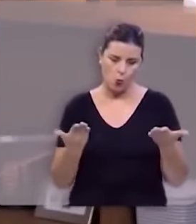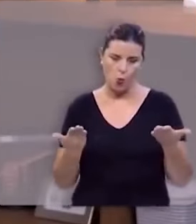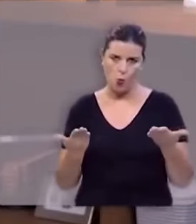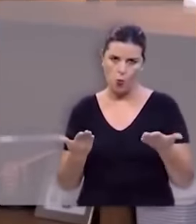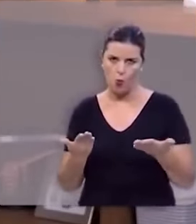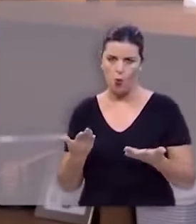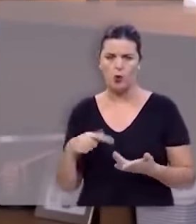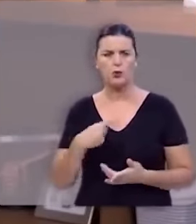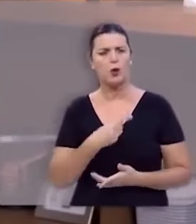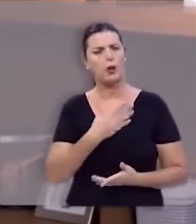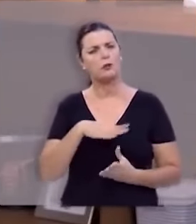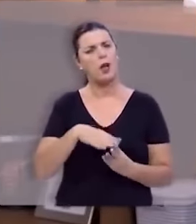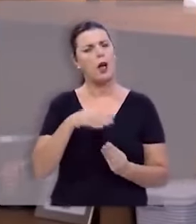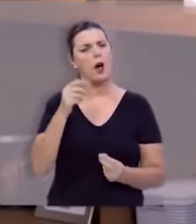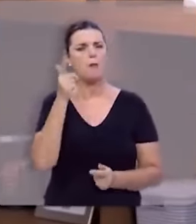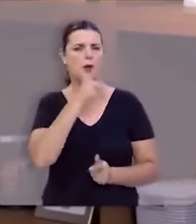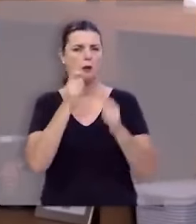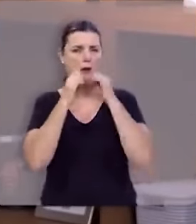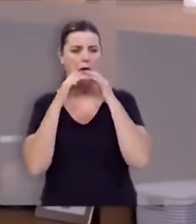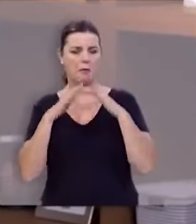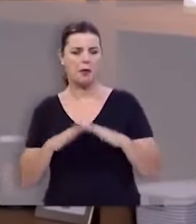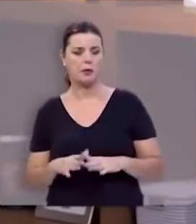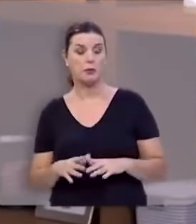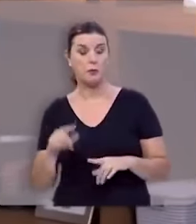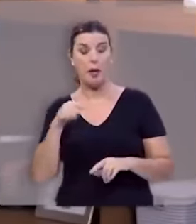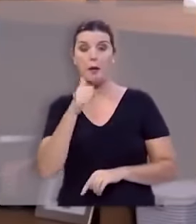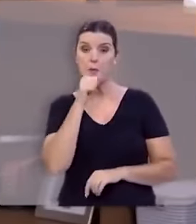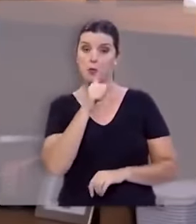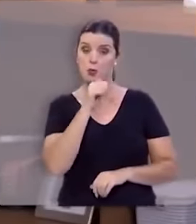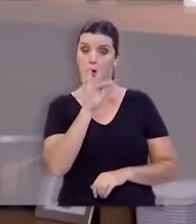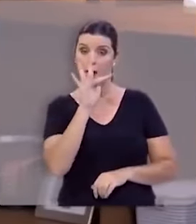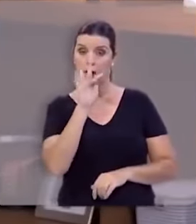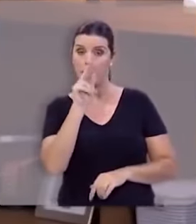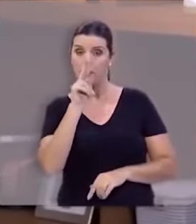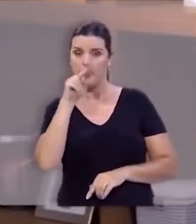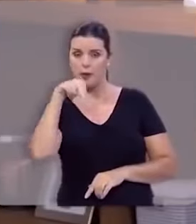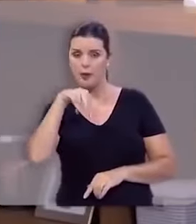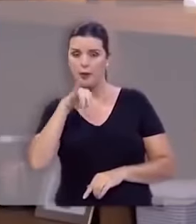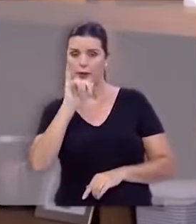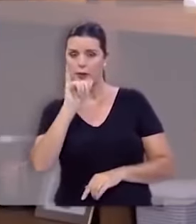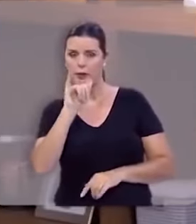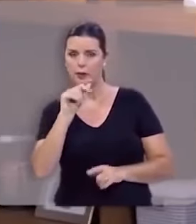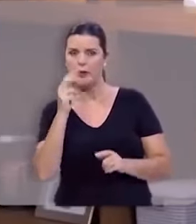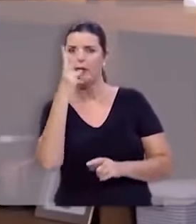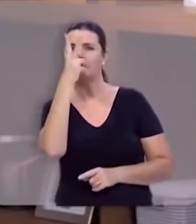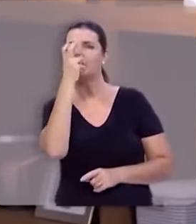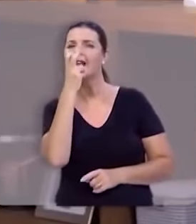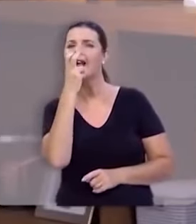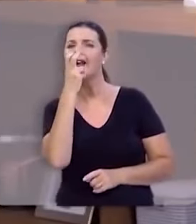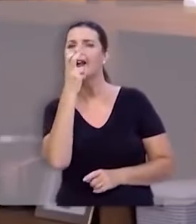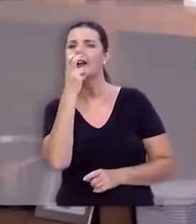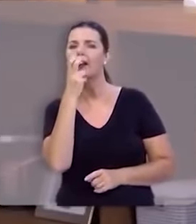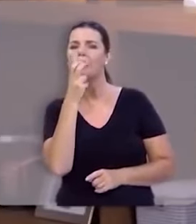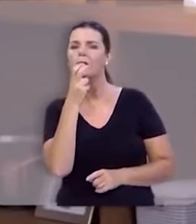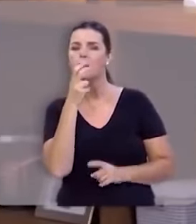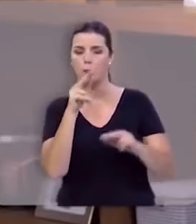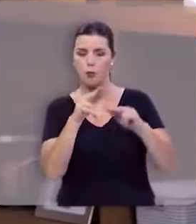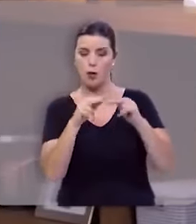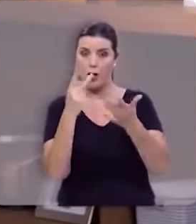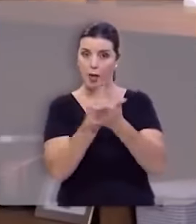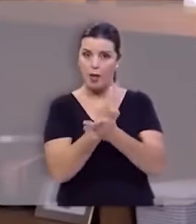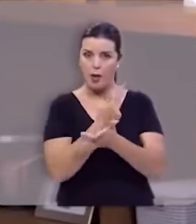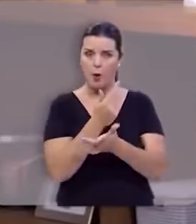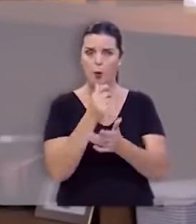enlevam a nossa alma porém Fanny Crosby ficou cega na sexta semana de vida por um erro